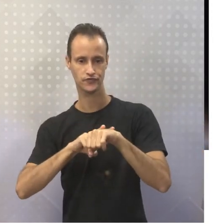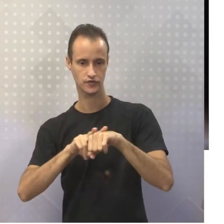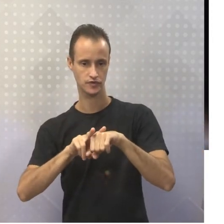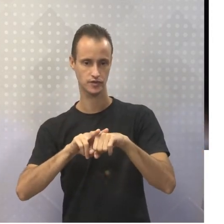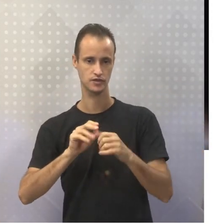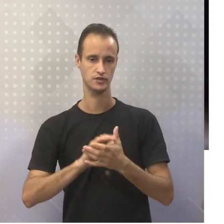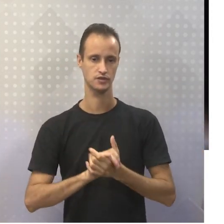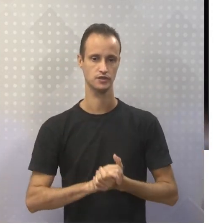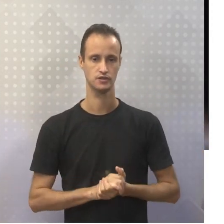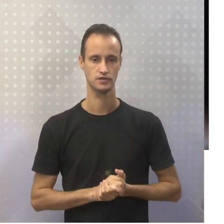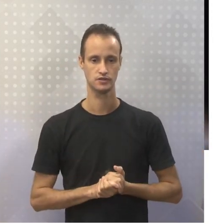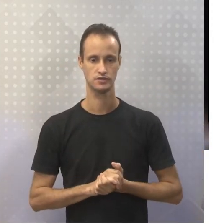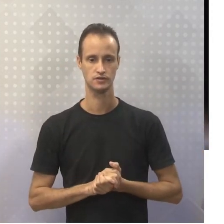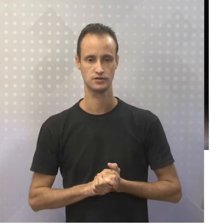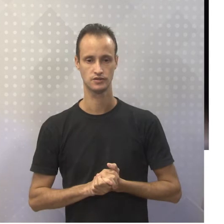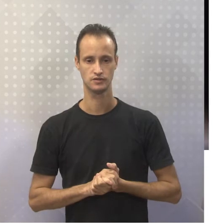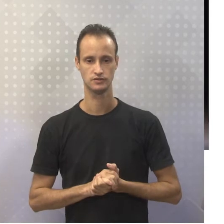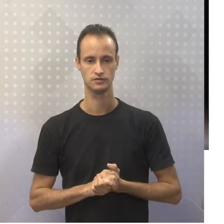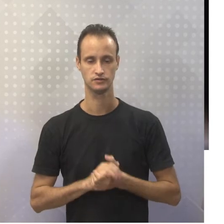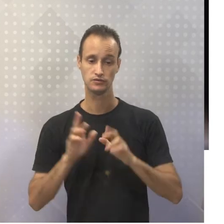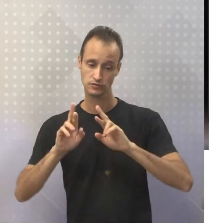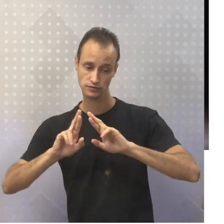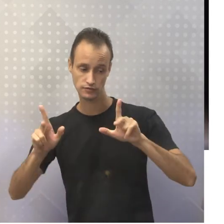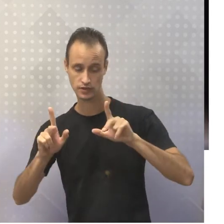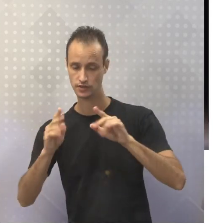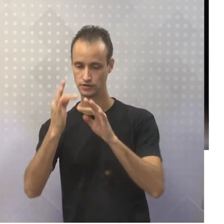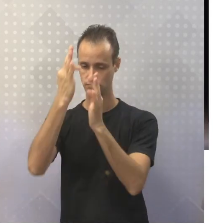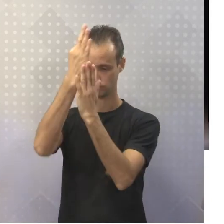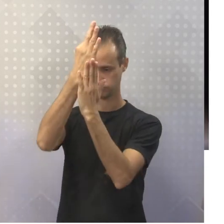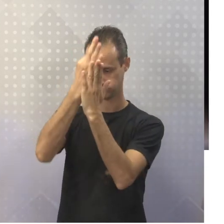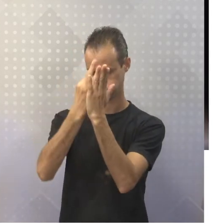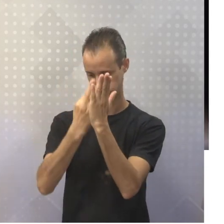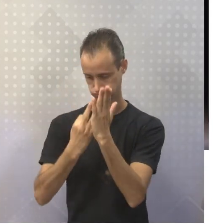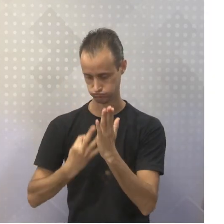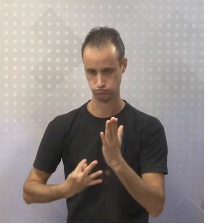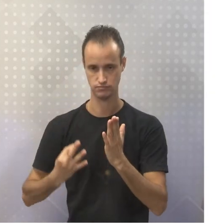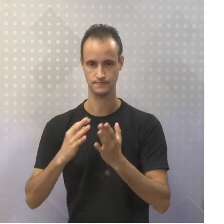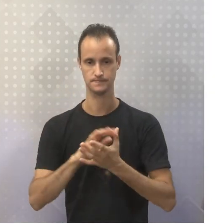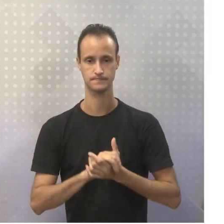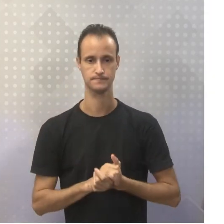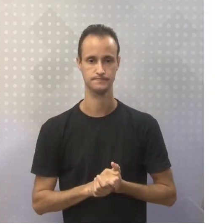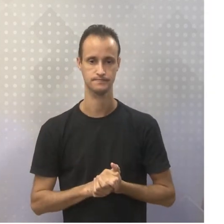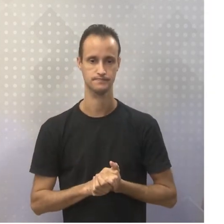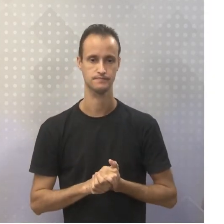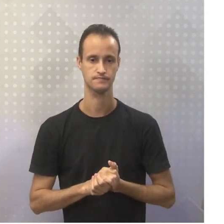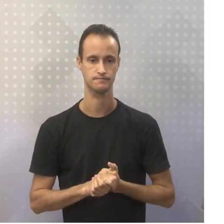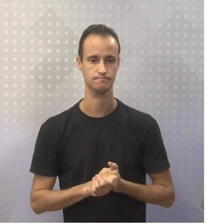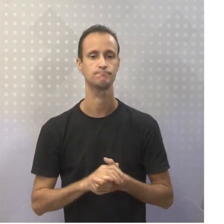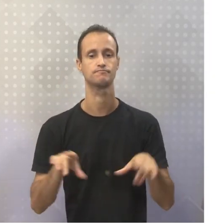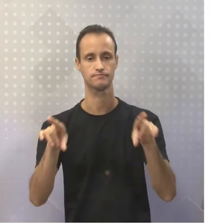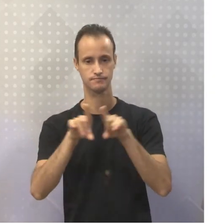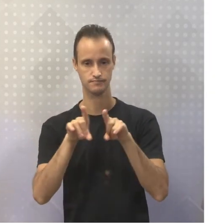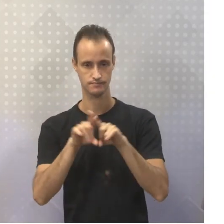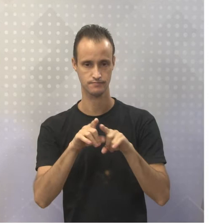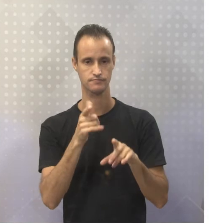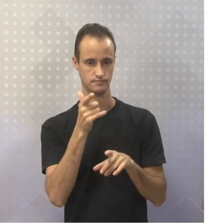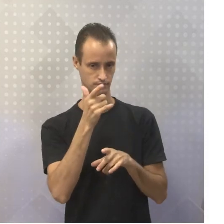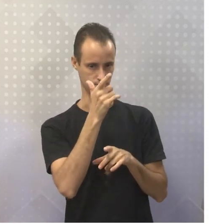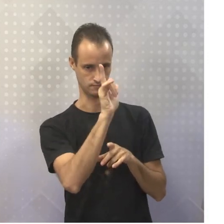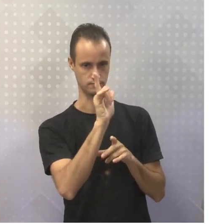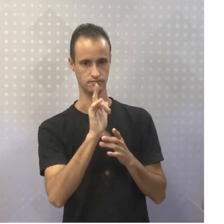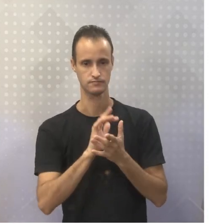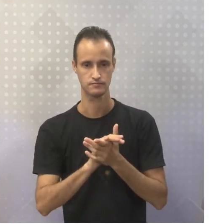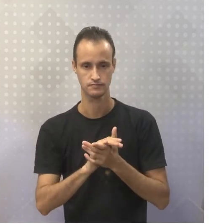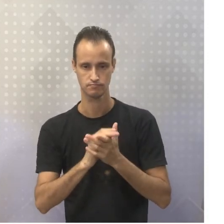diferente do restante do texto, né? Que a gente tem, também, outros... A